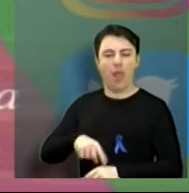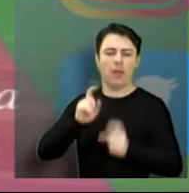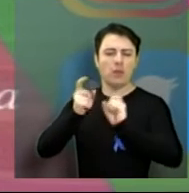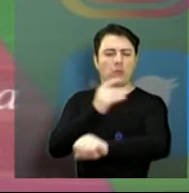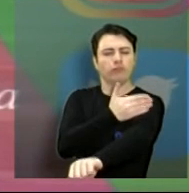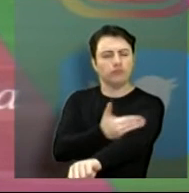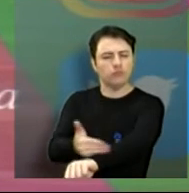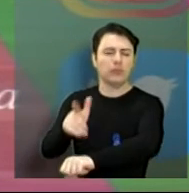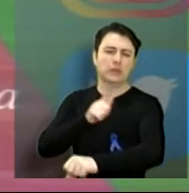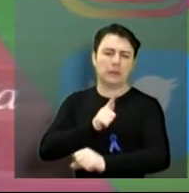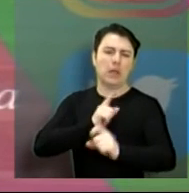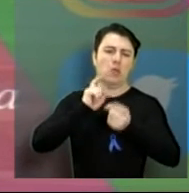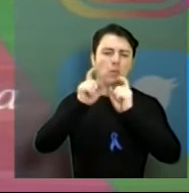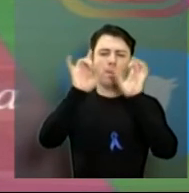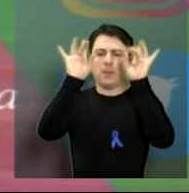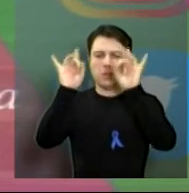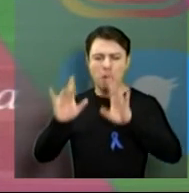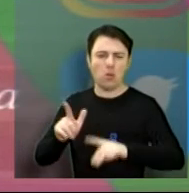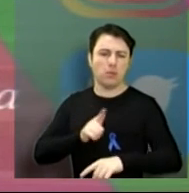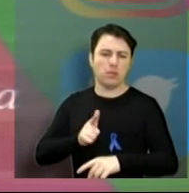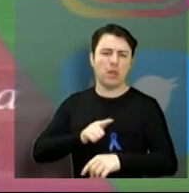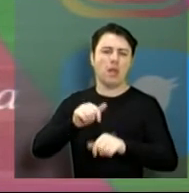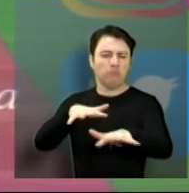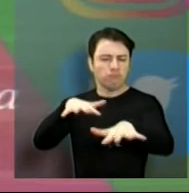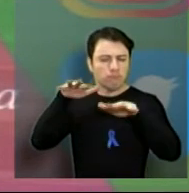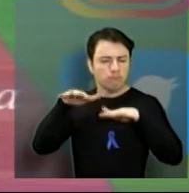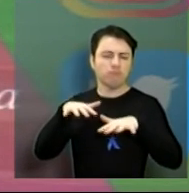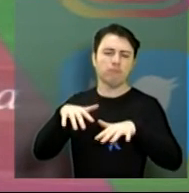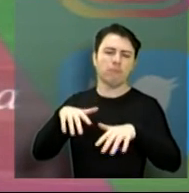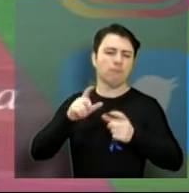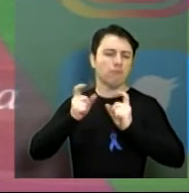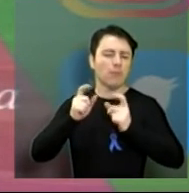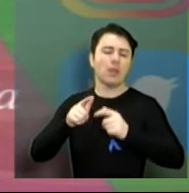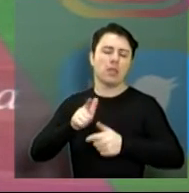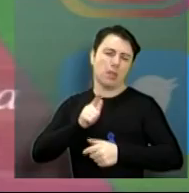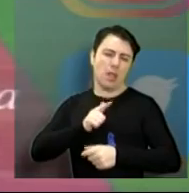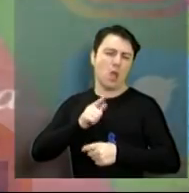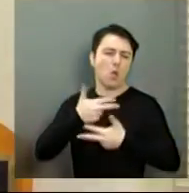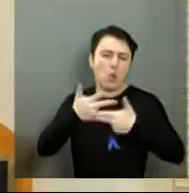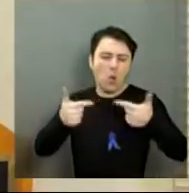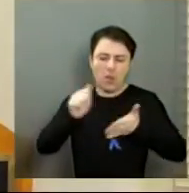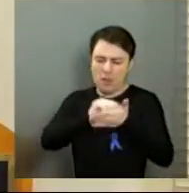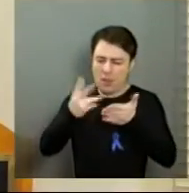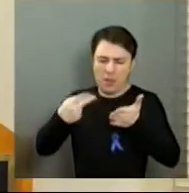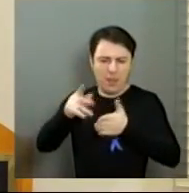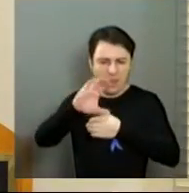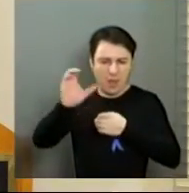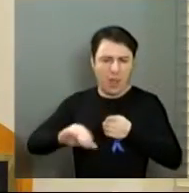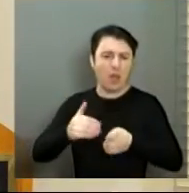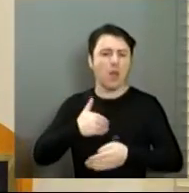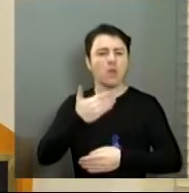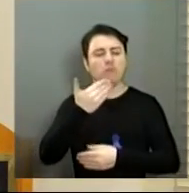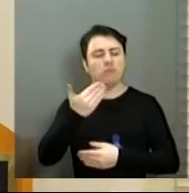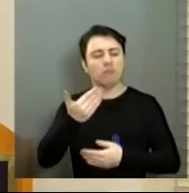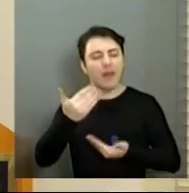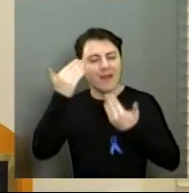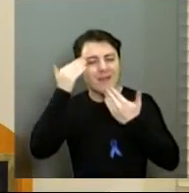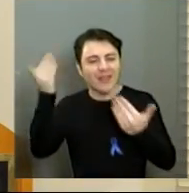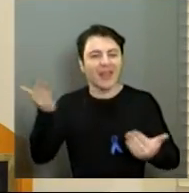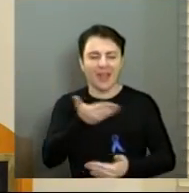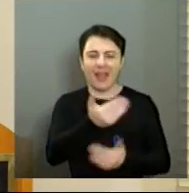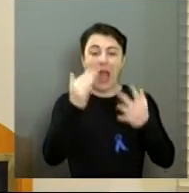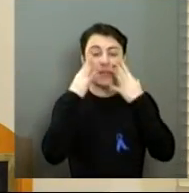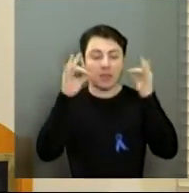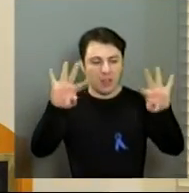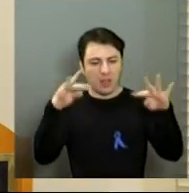ordinárias, as sessões extraordinárias e também as audiências públicas e as atividades que ocorrem aqui na Câmara. Nessa oportunidade, então, quero agradecer a